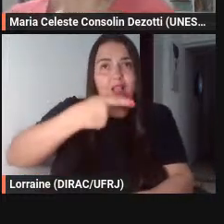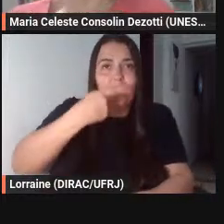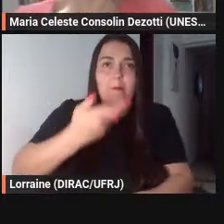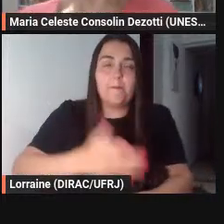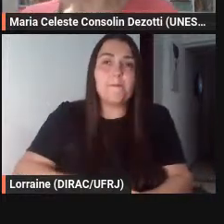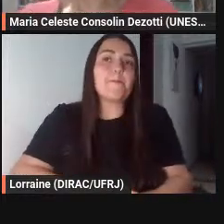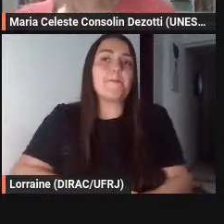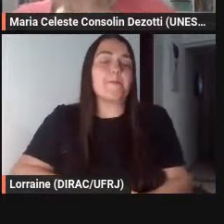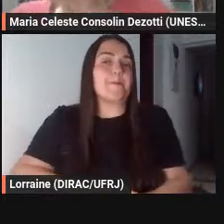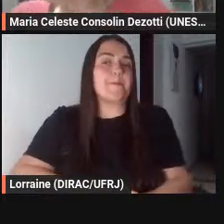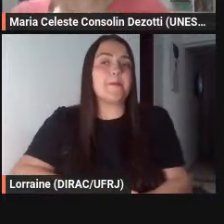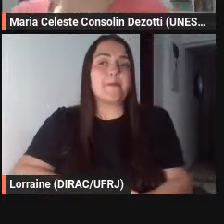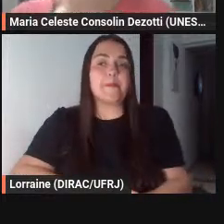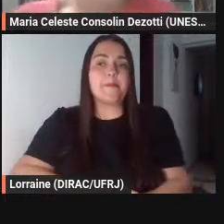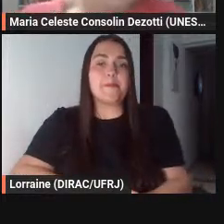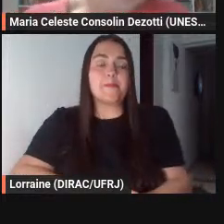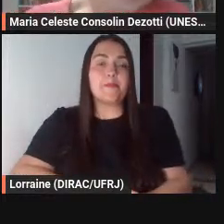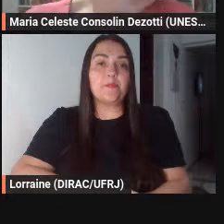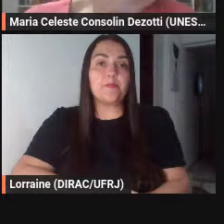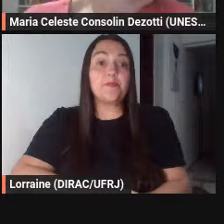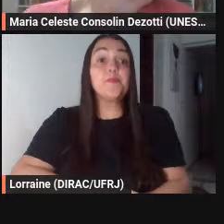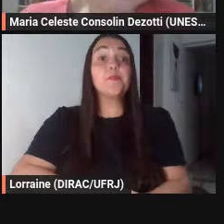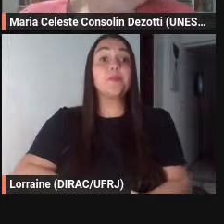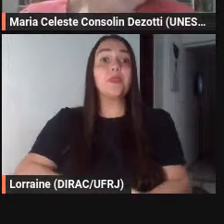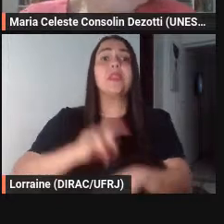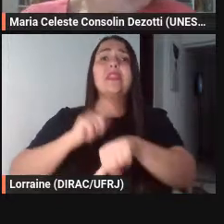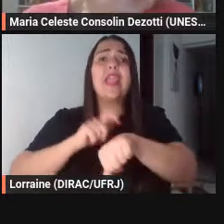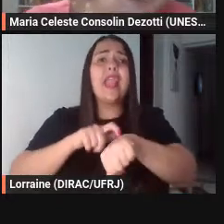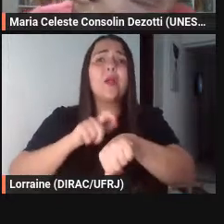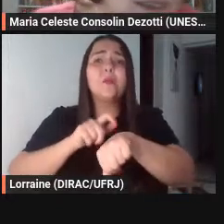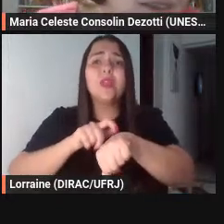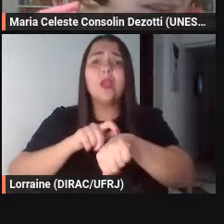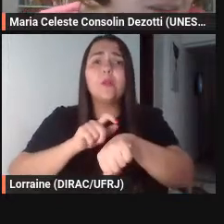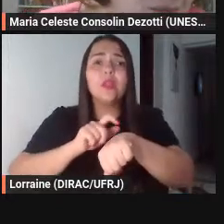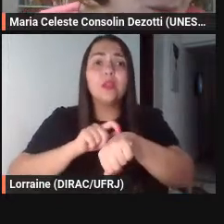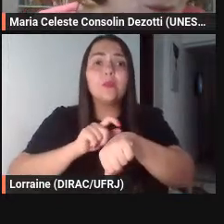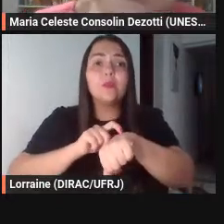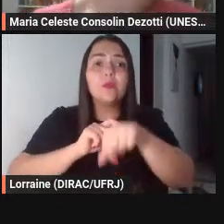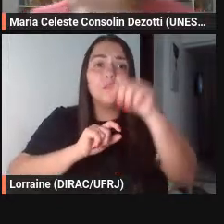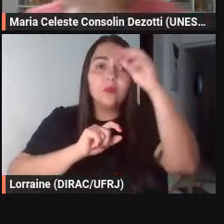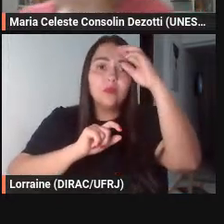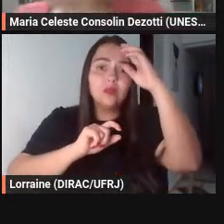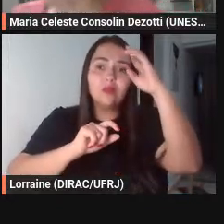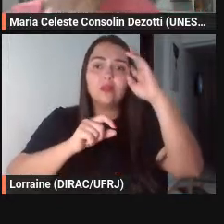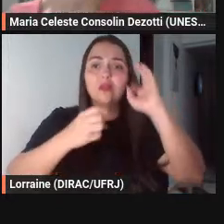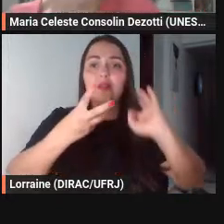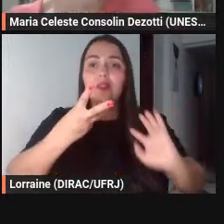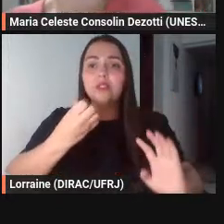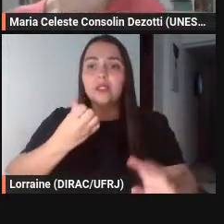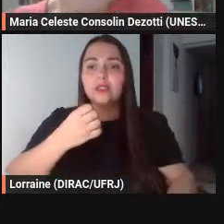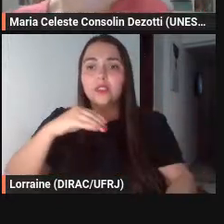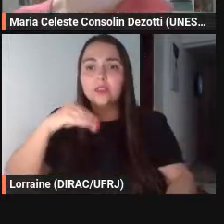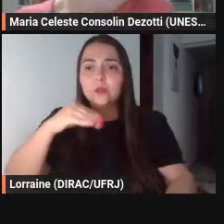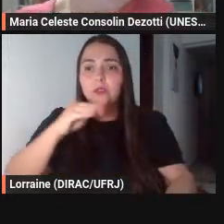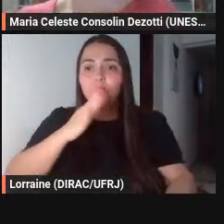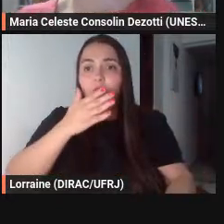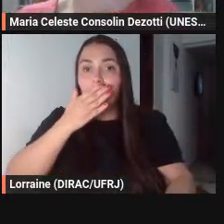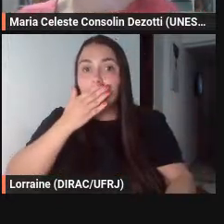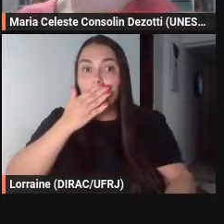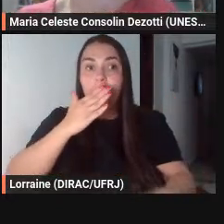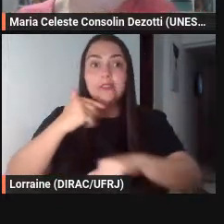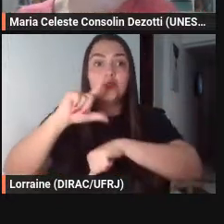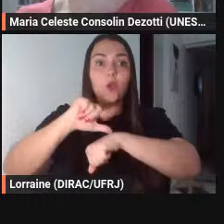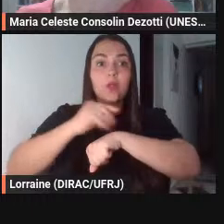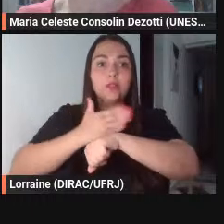uma outra coisa então quanto tempo eu tenho Kátia 36 minutos né já passou do prazo já